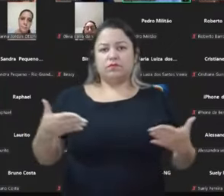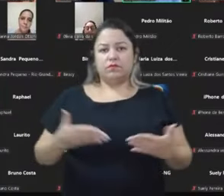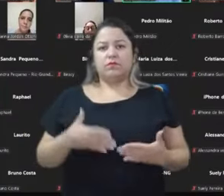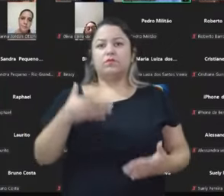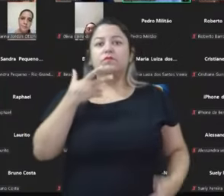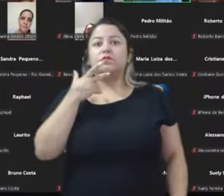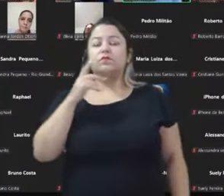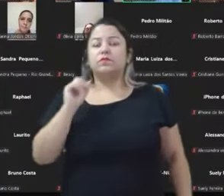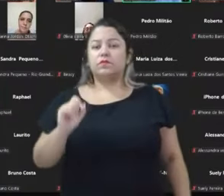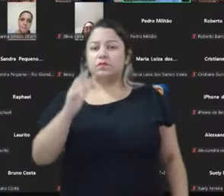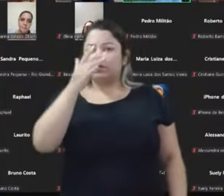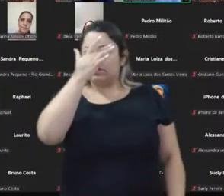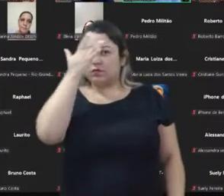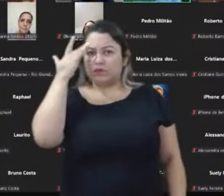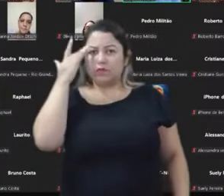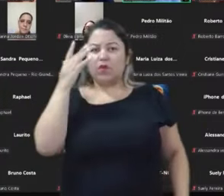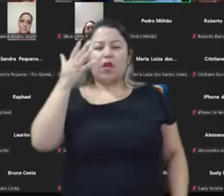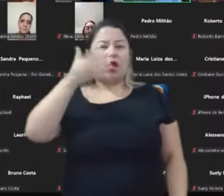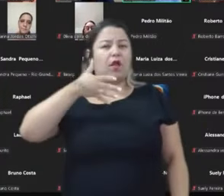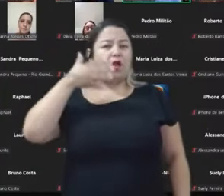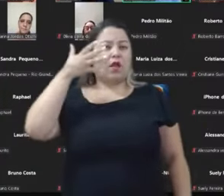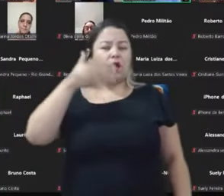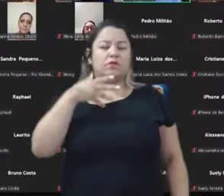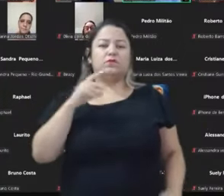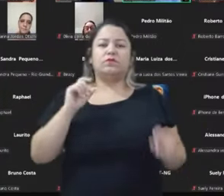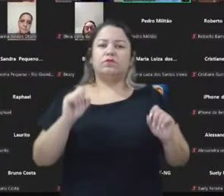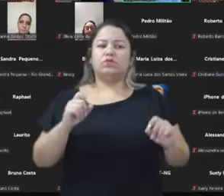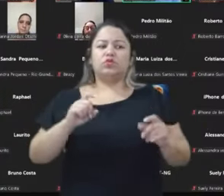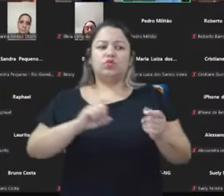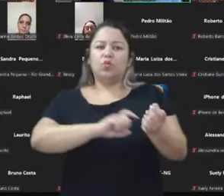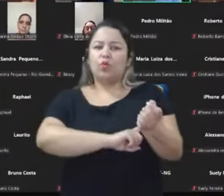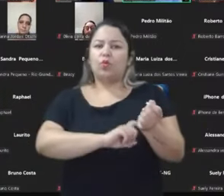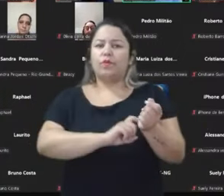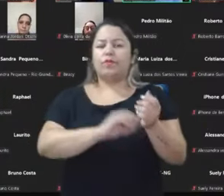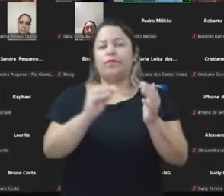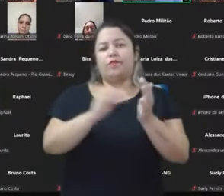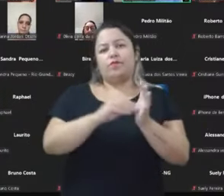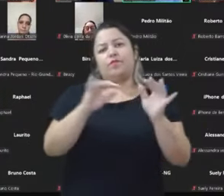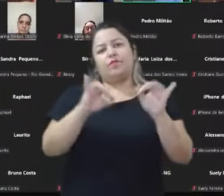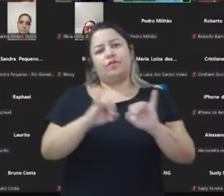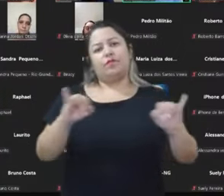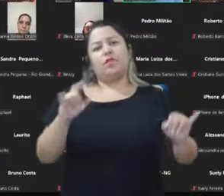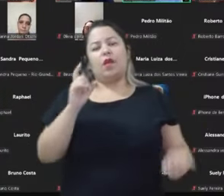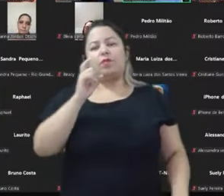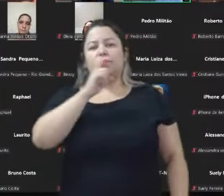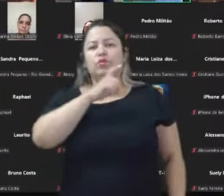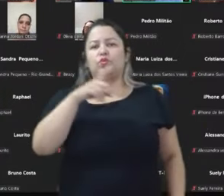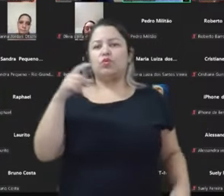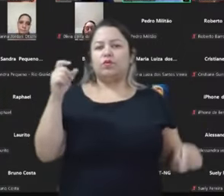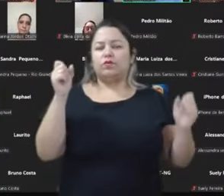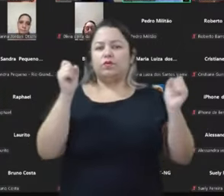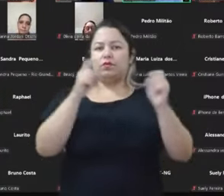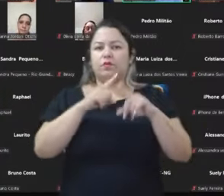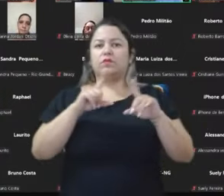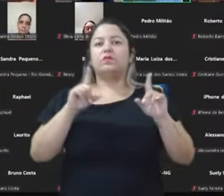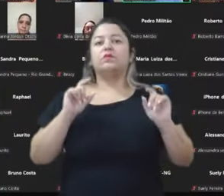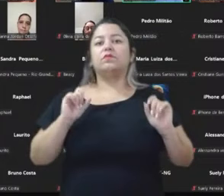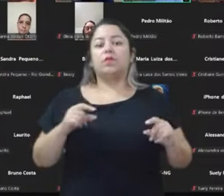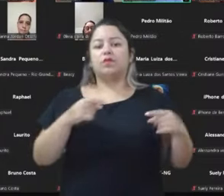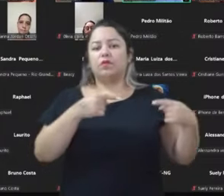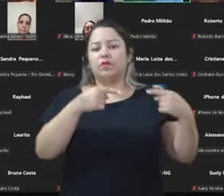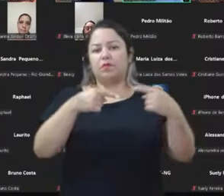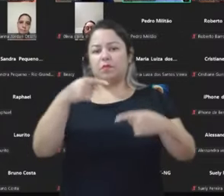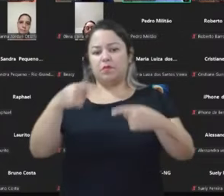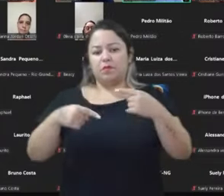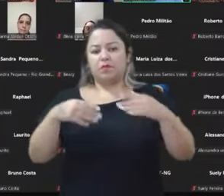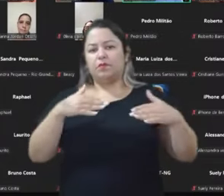aqueles que fazem o discurso de ódio, o discurso da desinformação, da mentira, dificultando muito o debate político